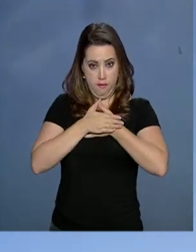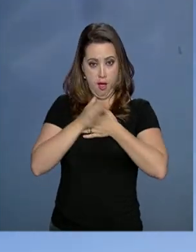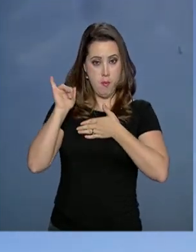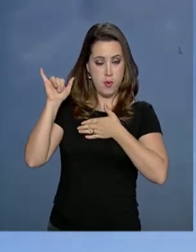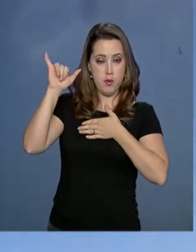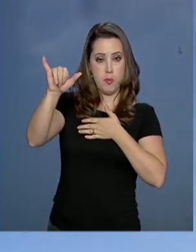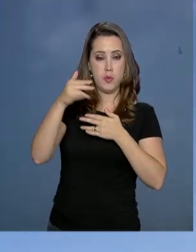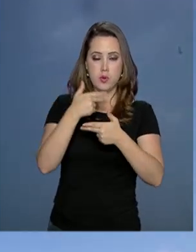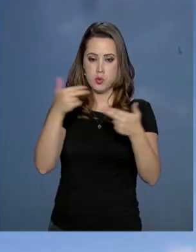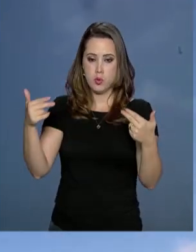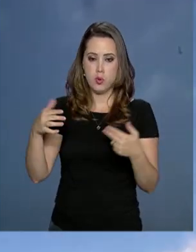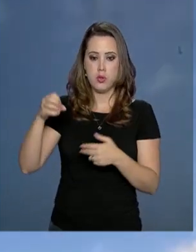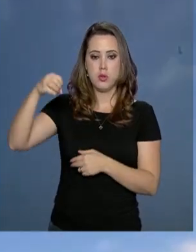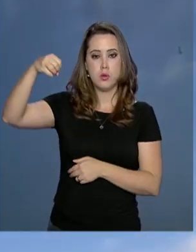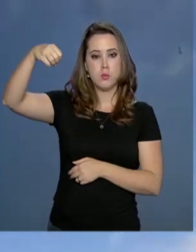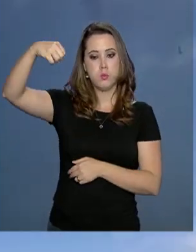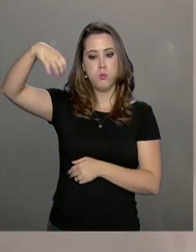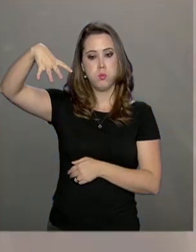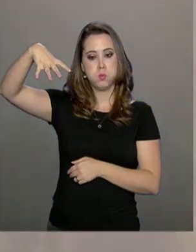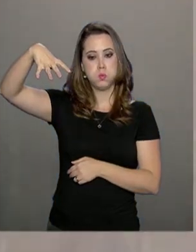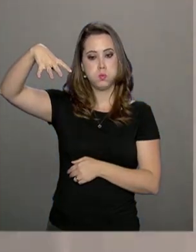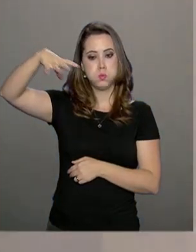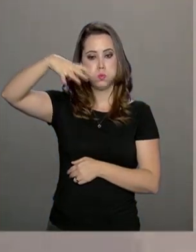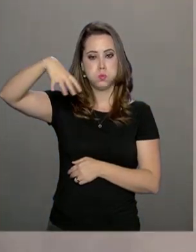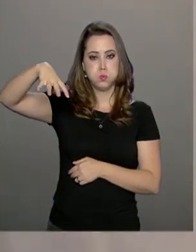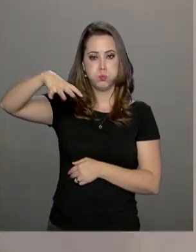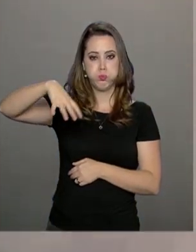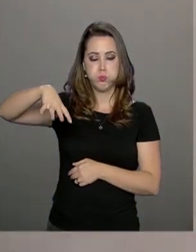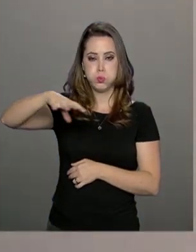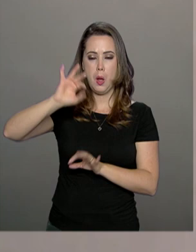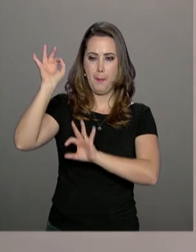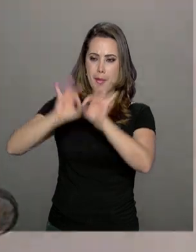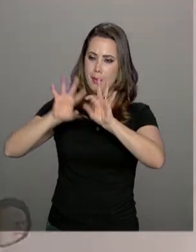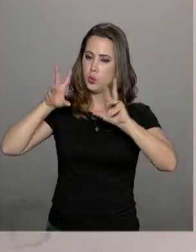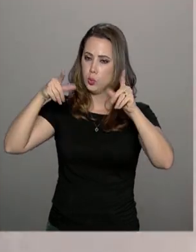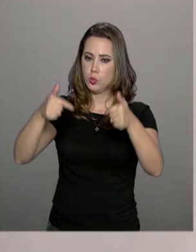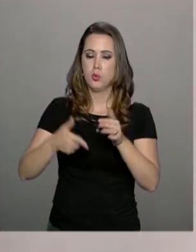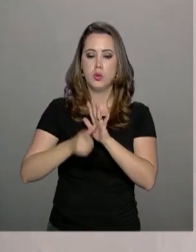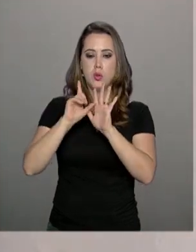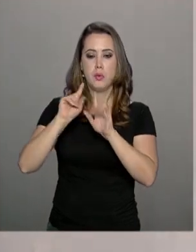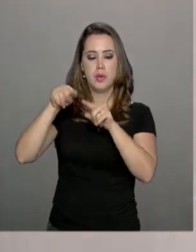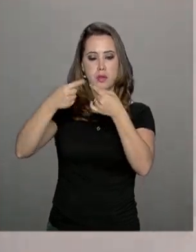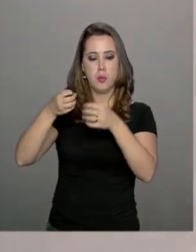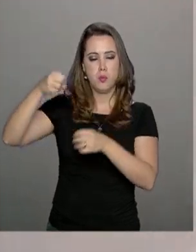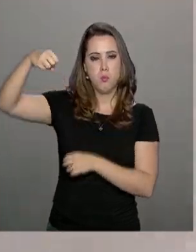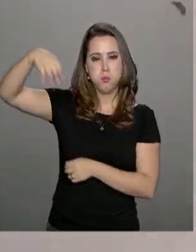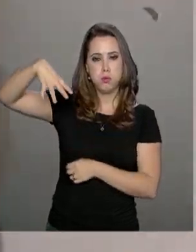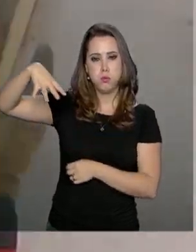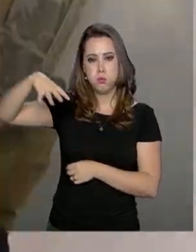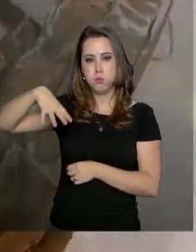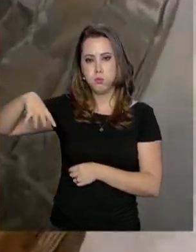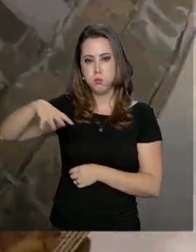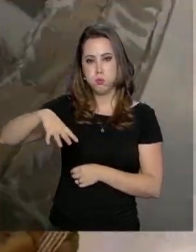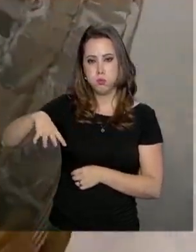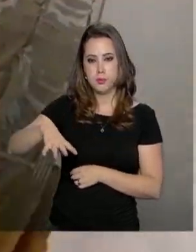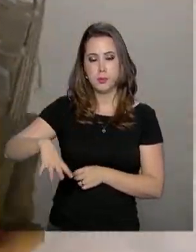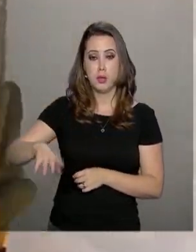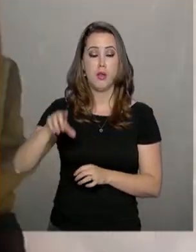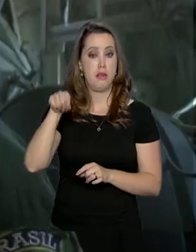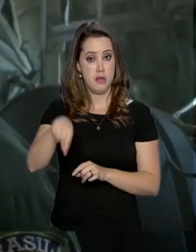equipamento. Existe toda uma preparação de paraquedas e tudo para poder lançar na base aérea